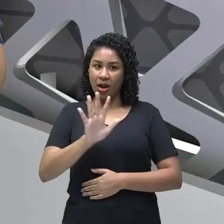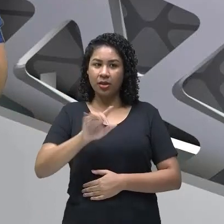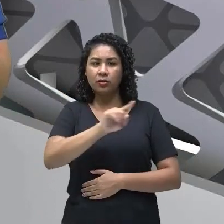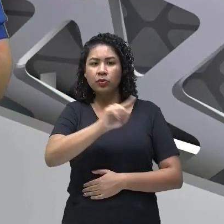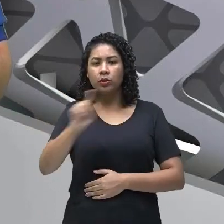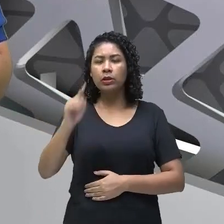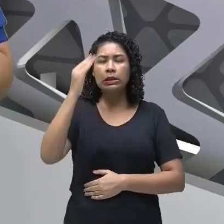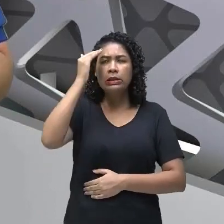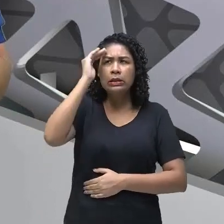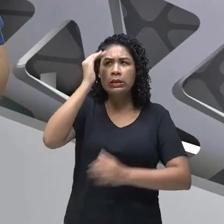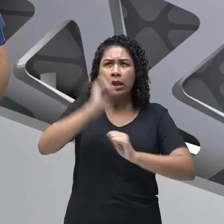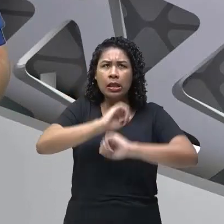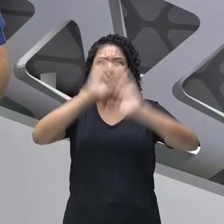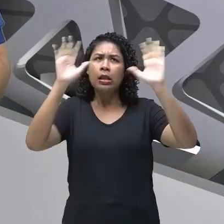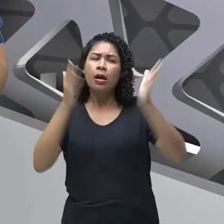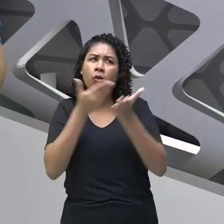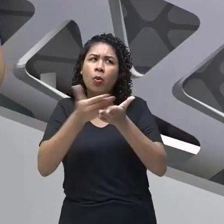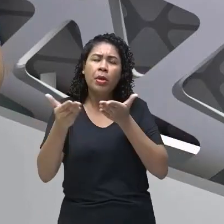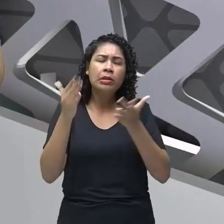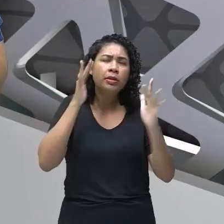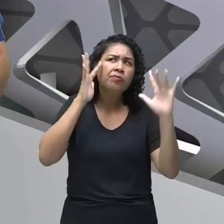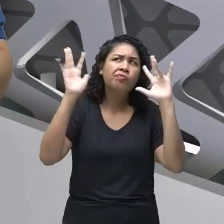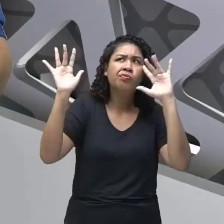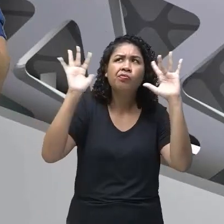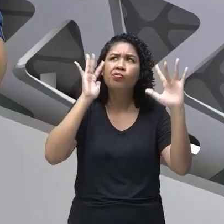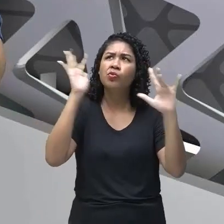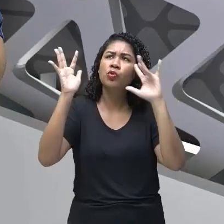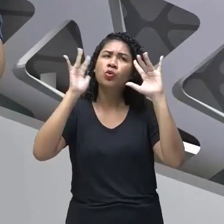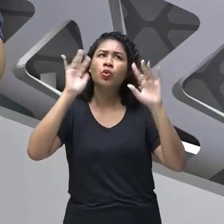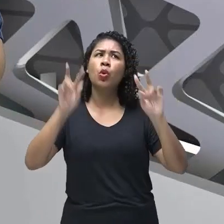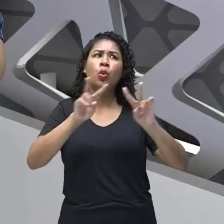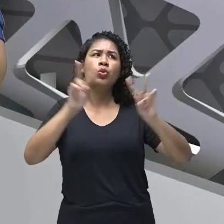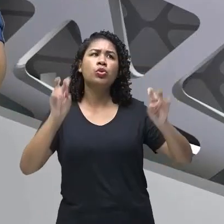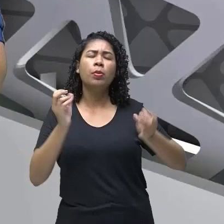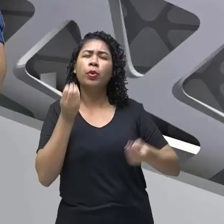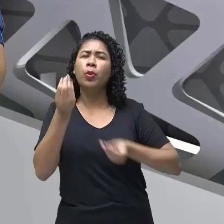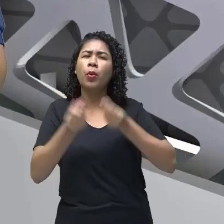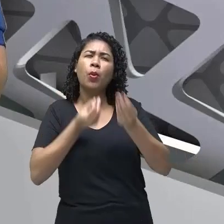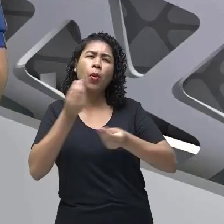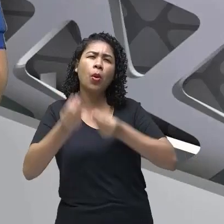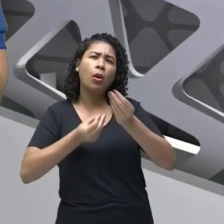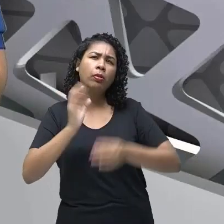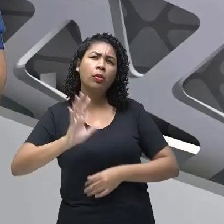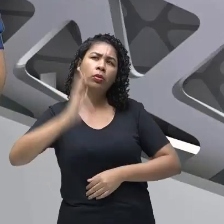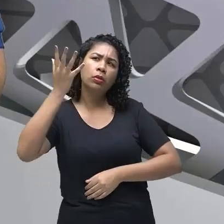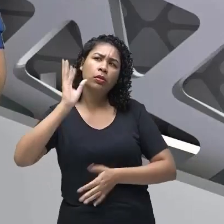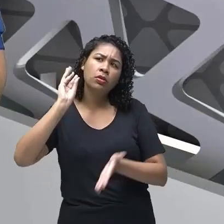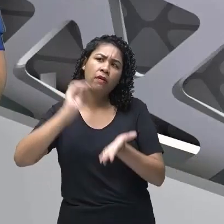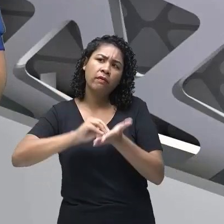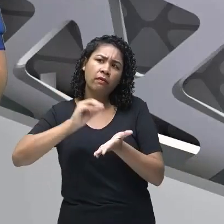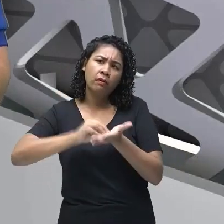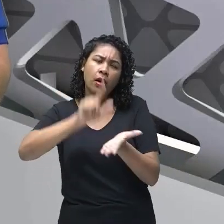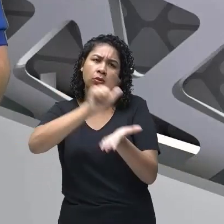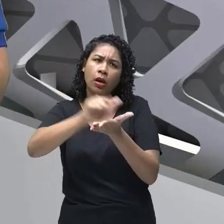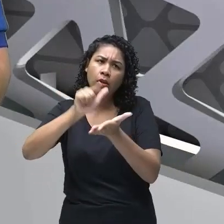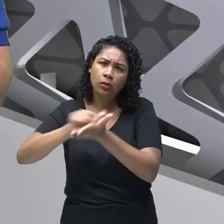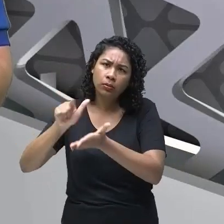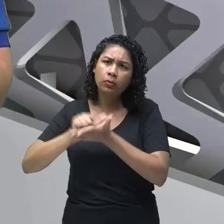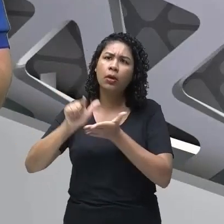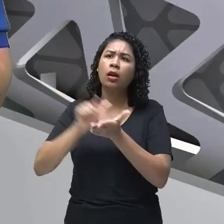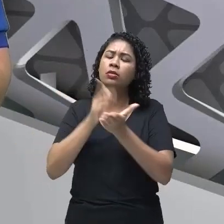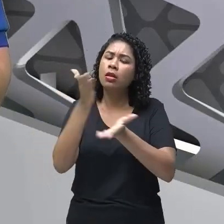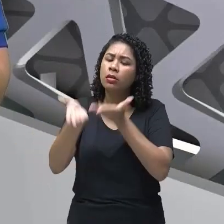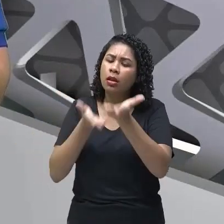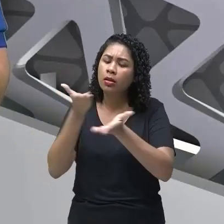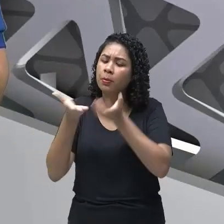começar a pensar, a refletir sobre essa ligação aí de falta de saneamento básico com